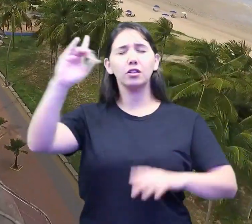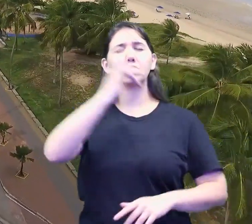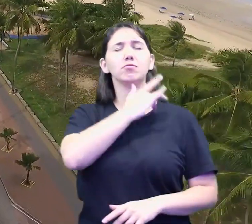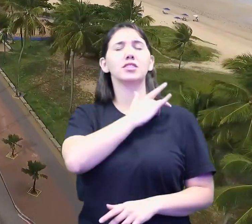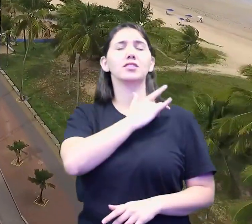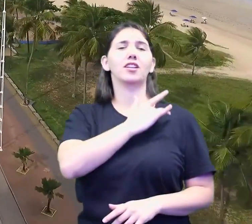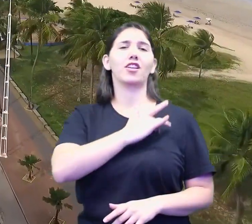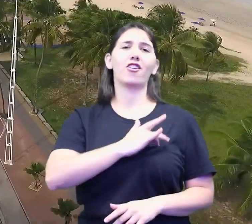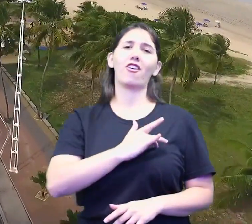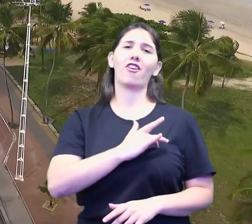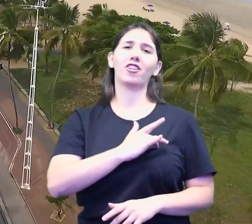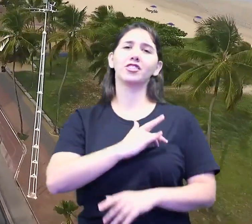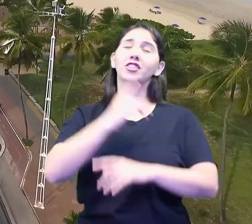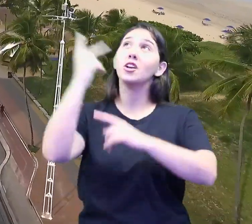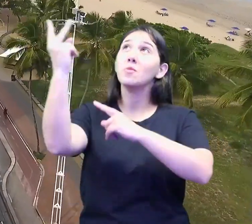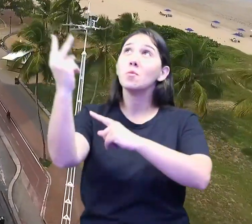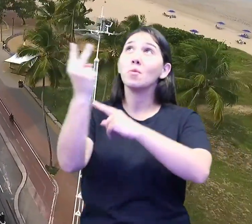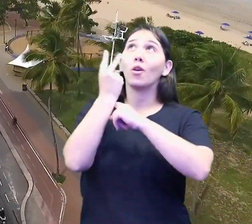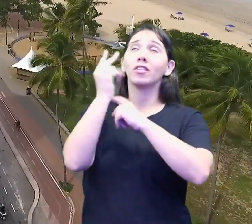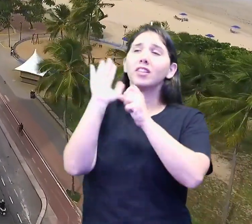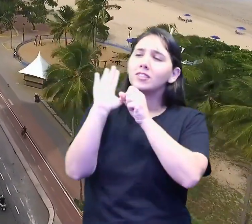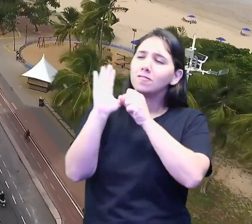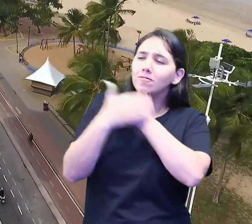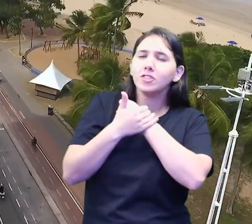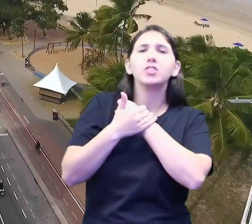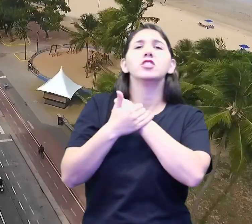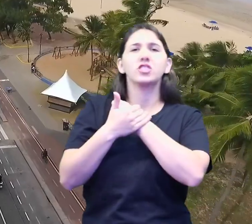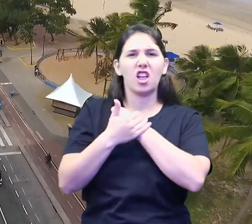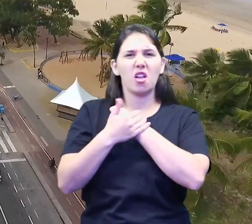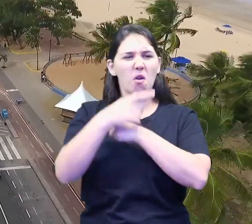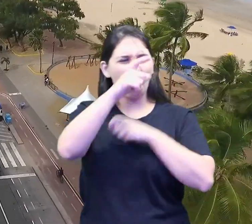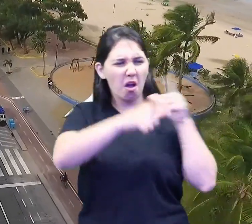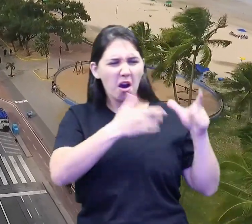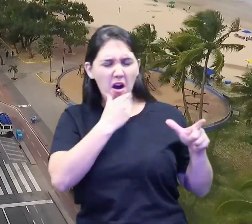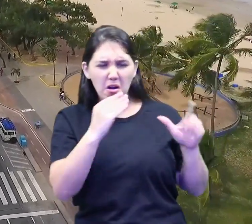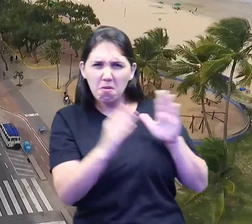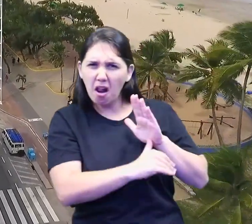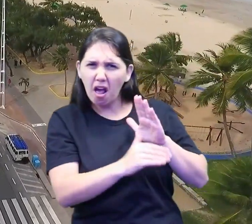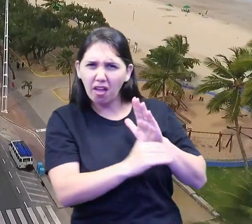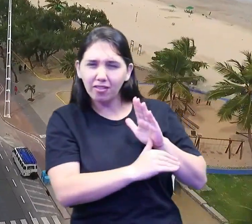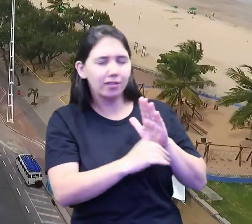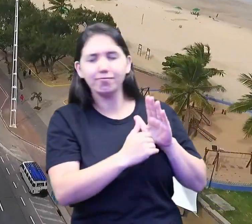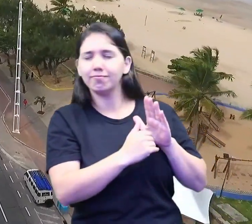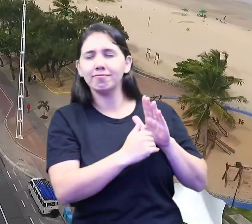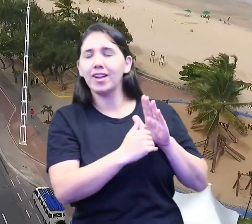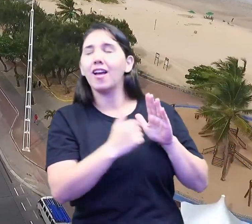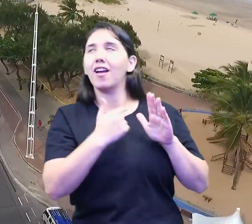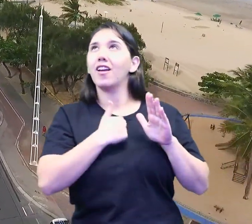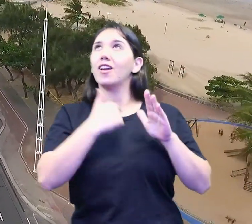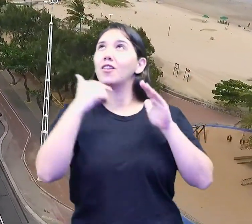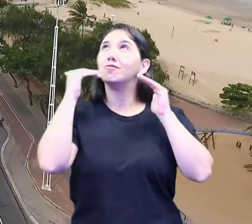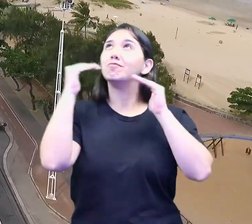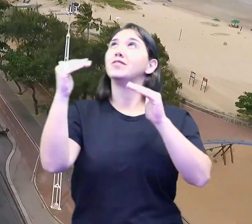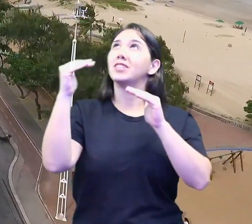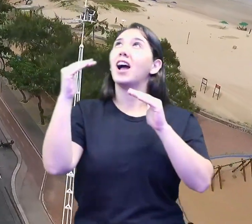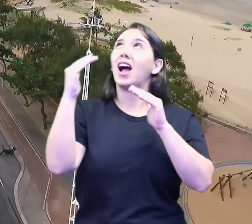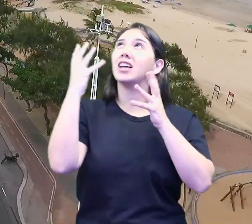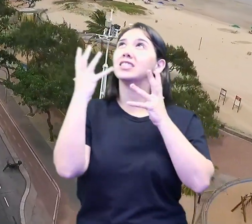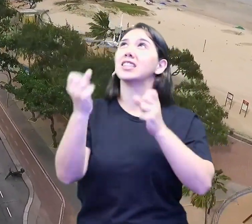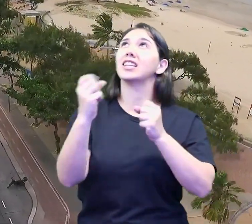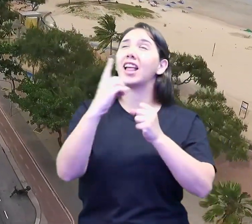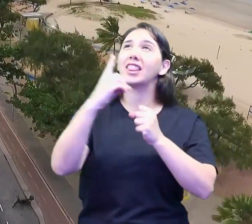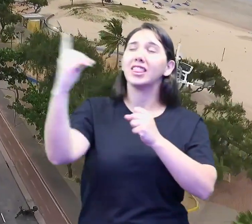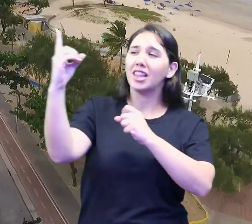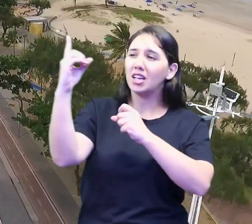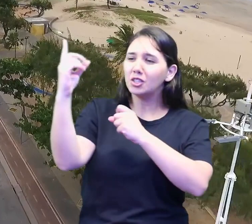misericórdia, me protegeu, me livrando daqueles marginais e ainda fazendo com que eles fossem até a igreja